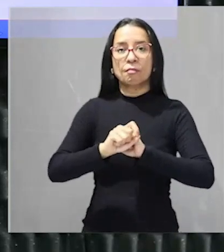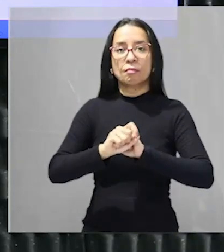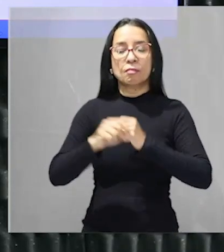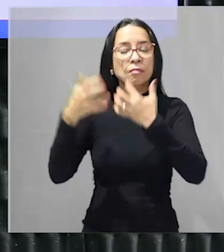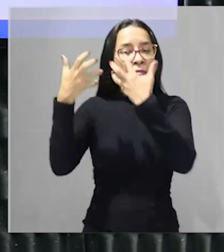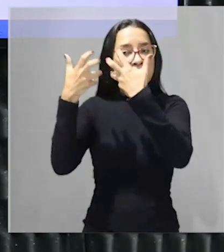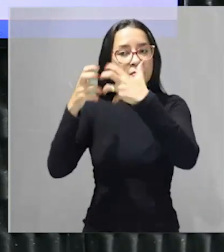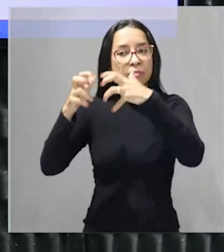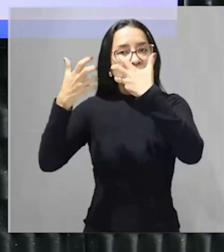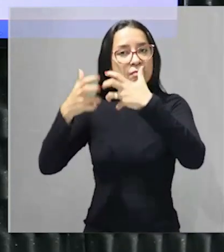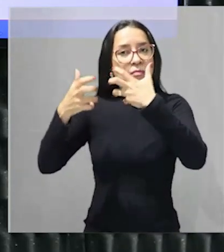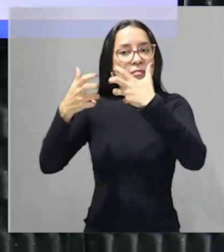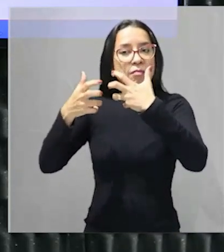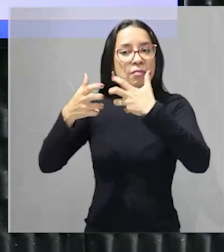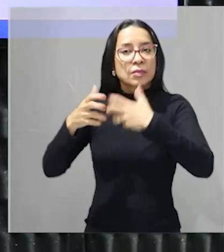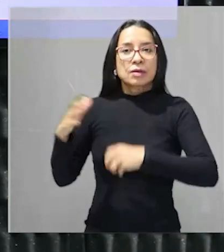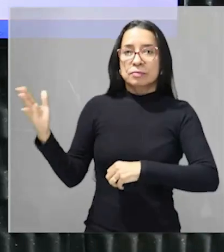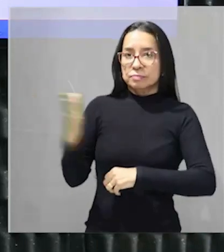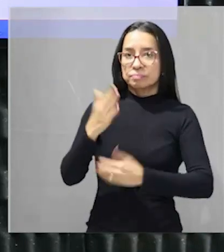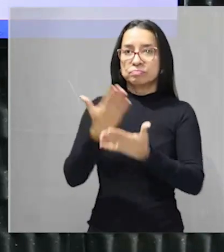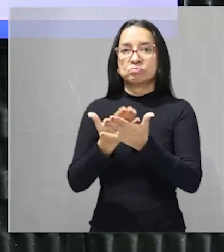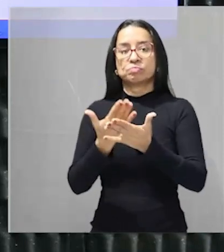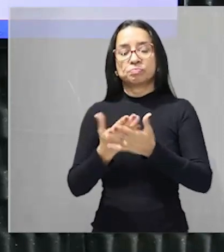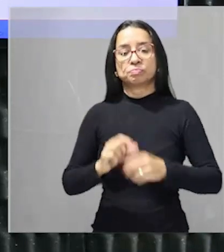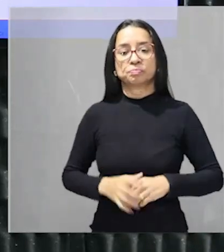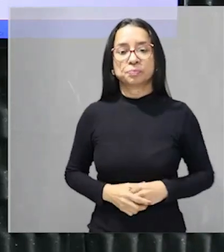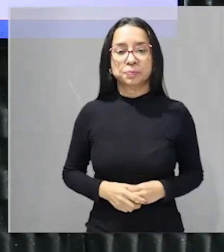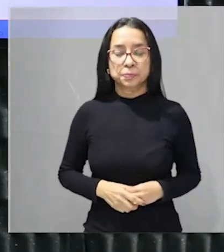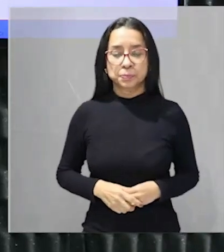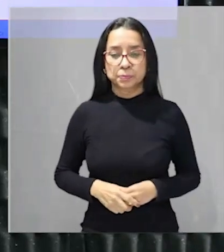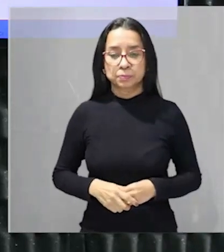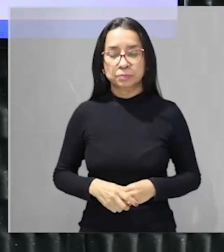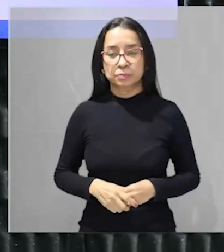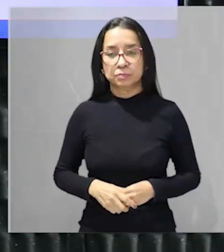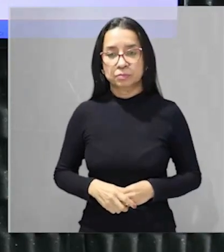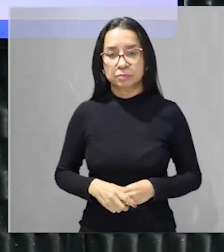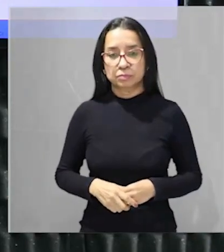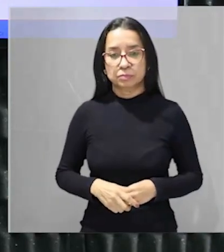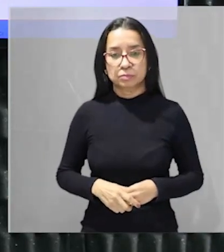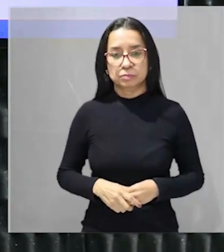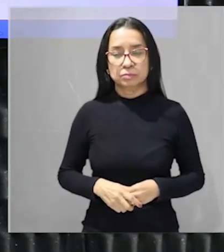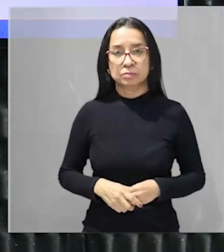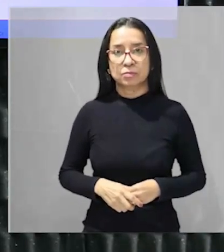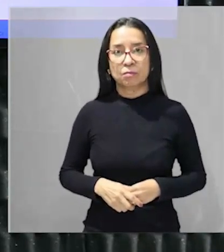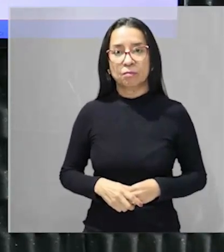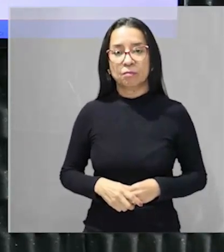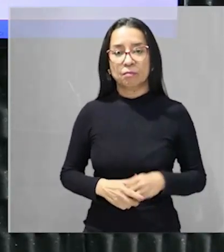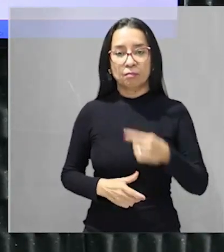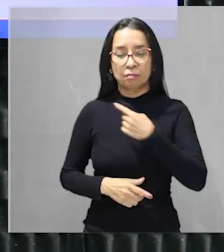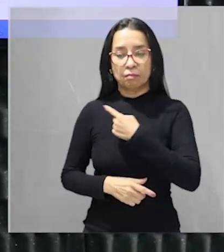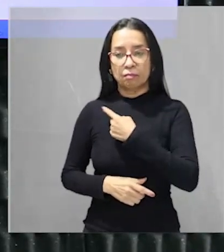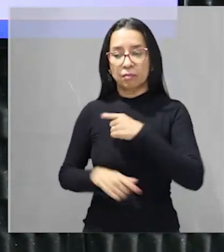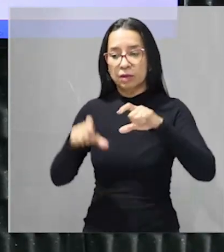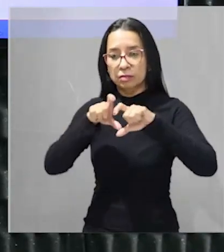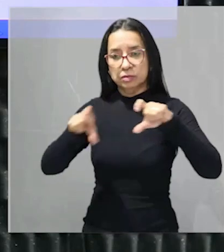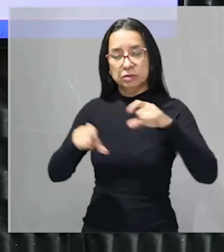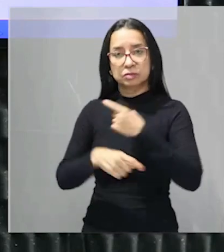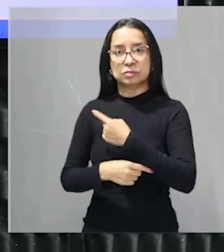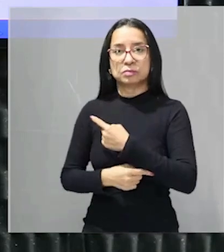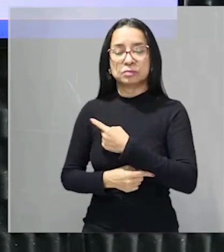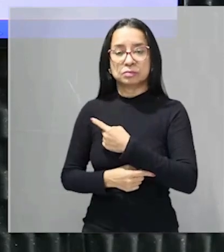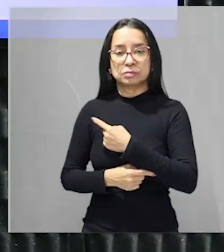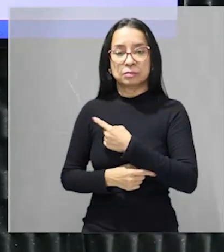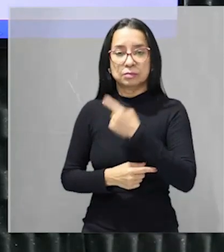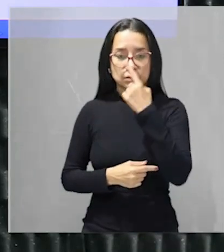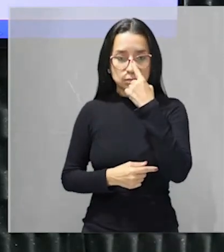oxigênio no teu cérebro e vamos pra cima que é sucesso texto motivador questão da NEM 2021 tô te falando que cobra mas eu vou ler agora